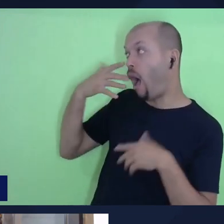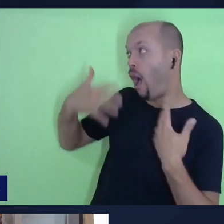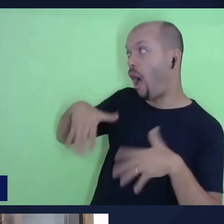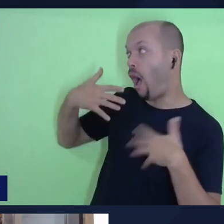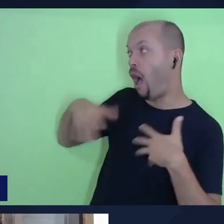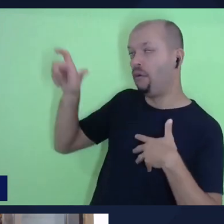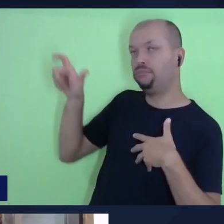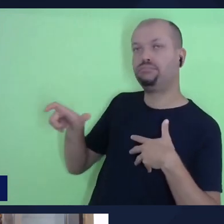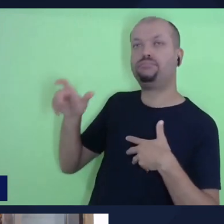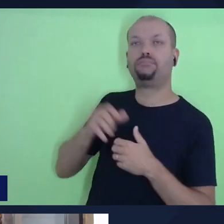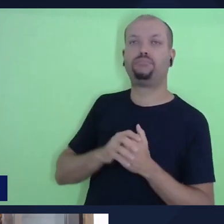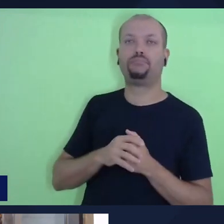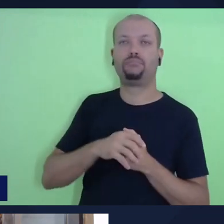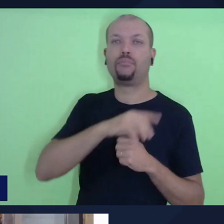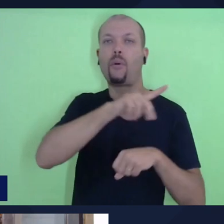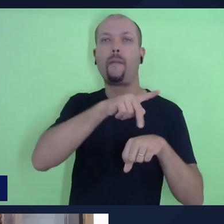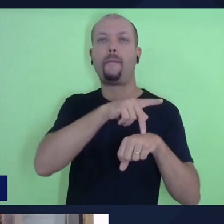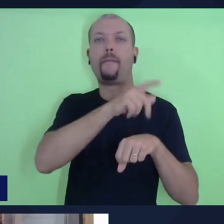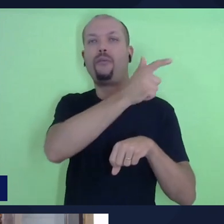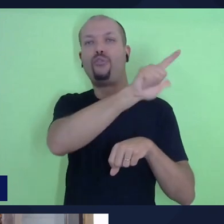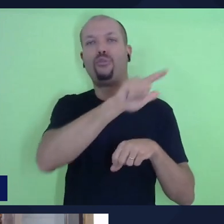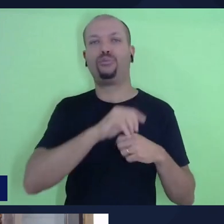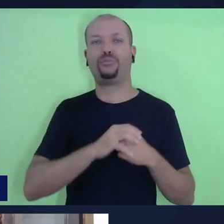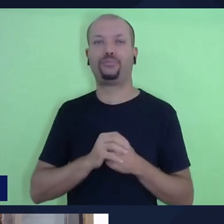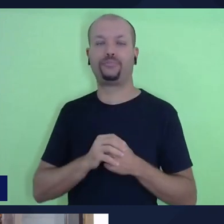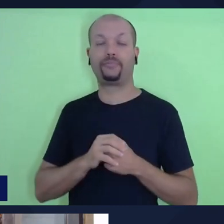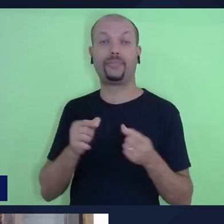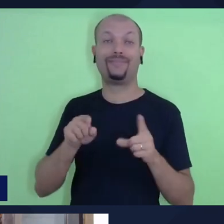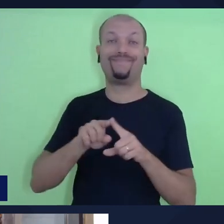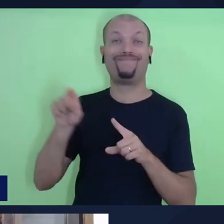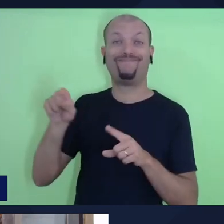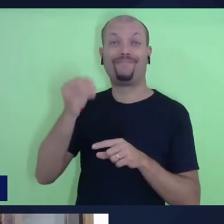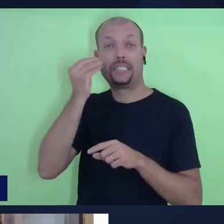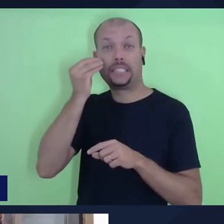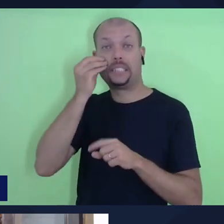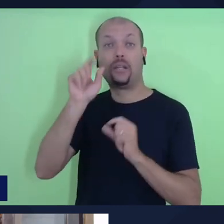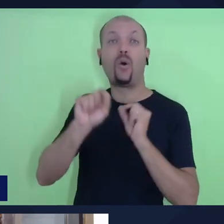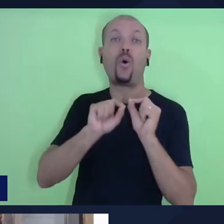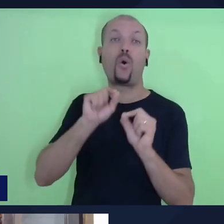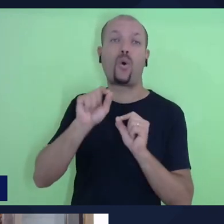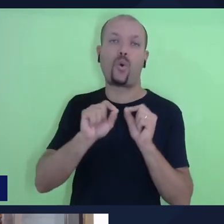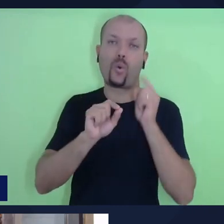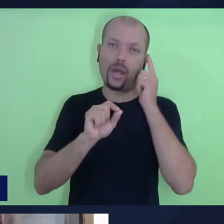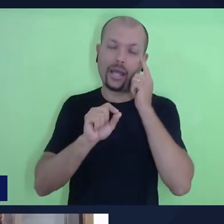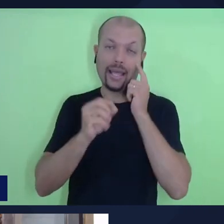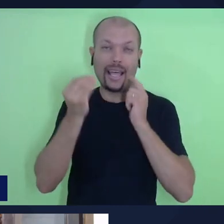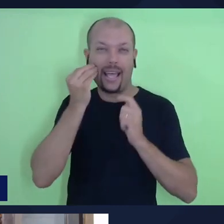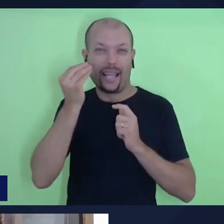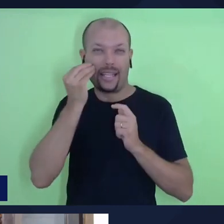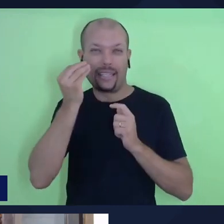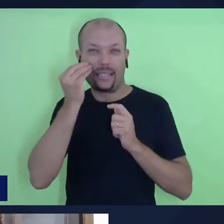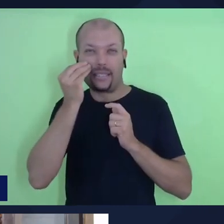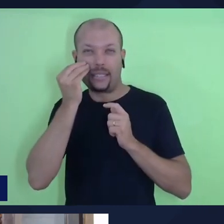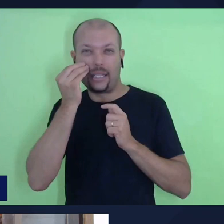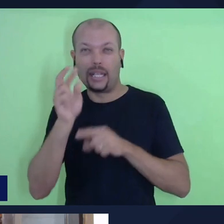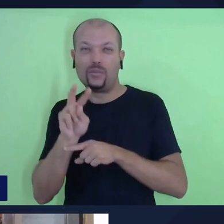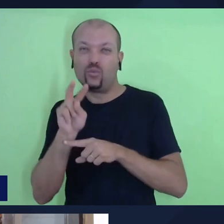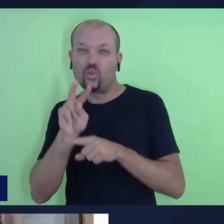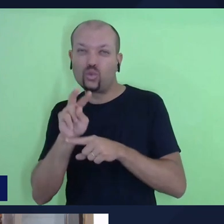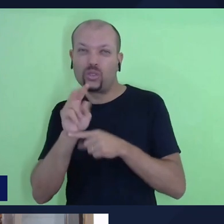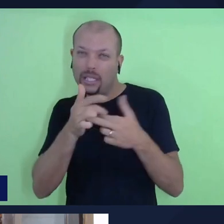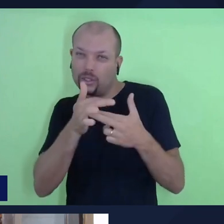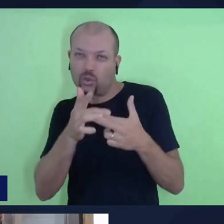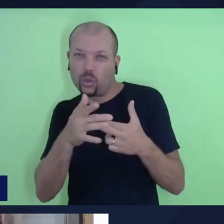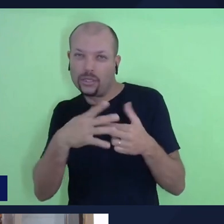aparentemente ele tenta preservar essas virtudes que aparentemente estão sendo esquecidas.